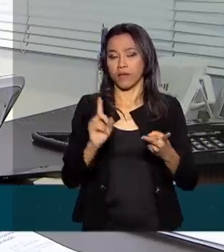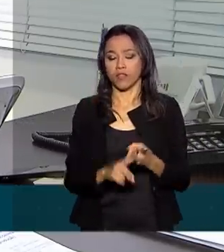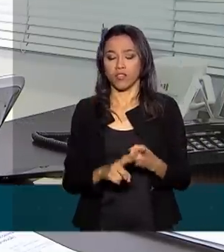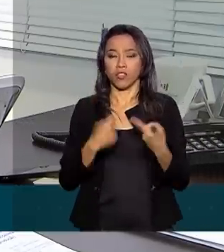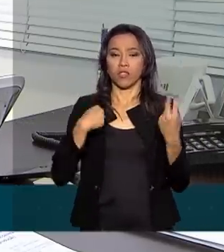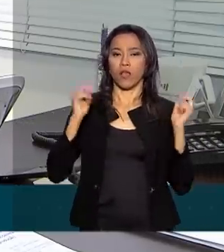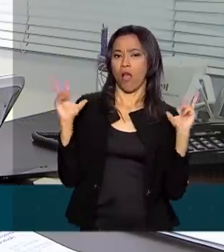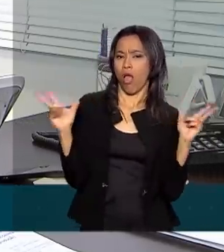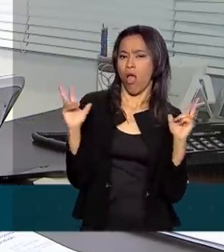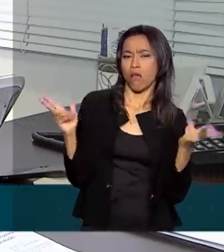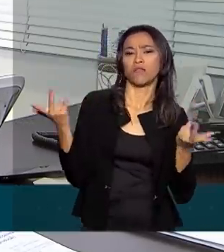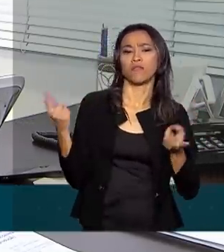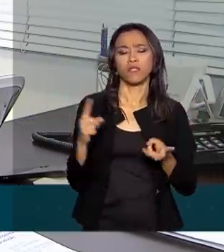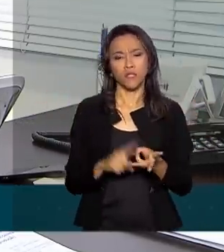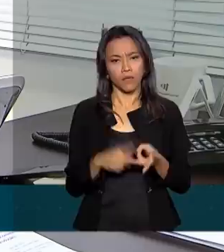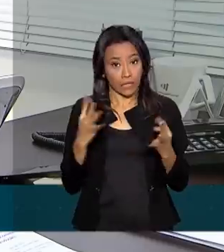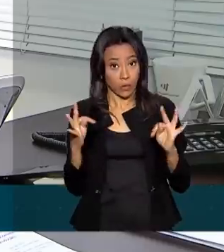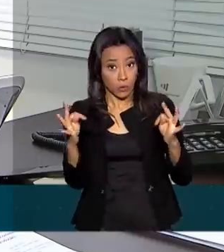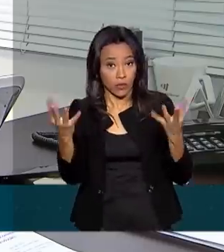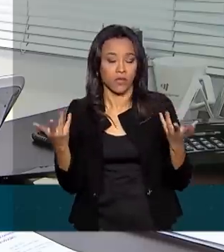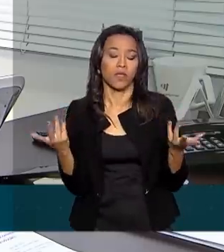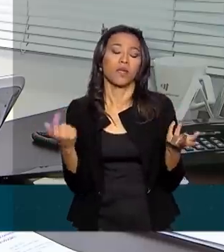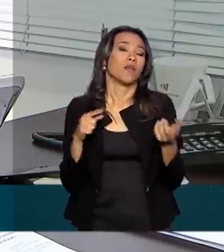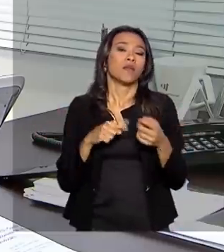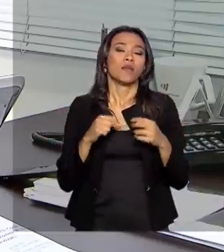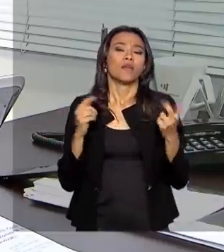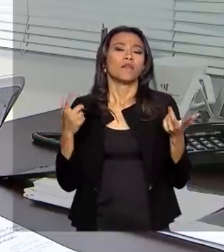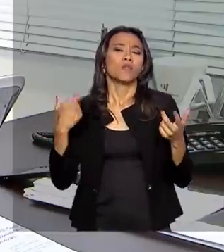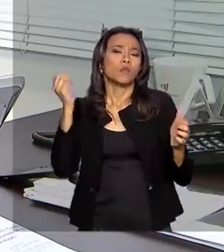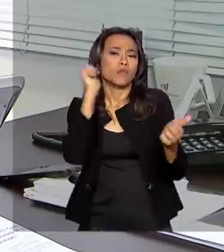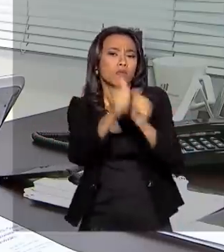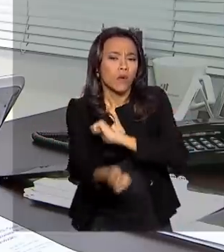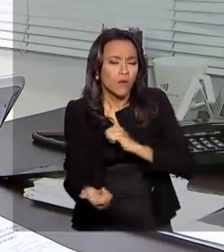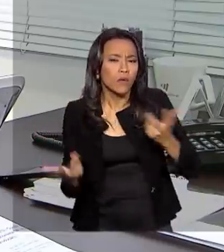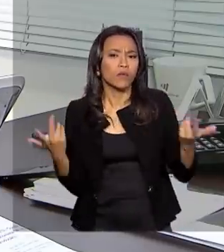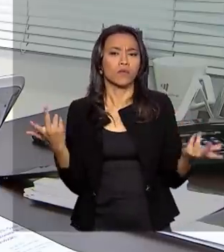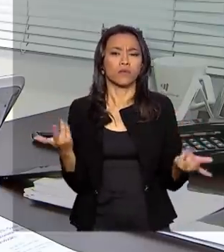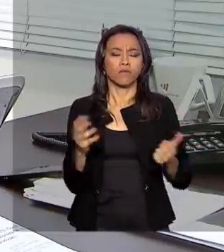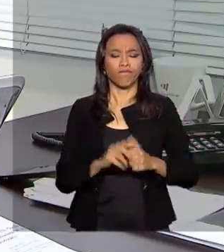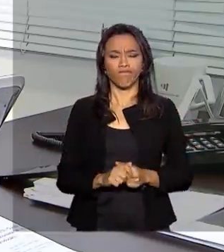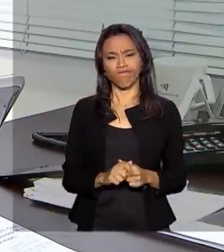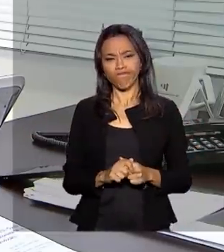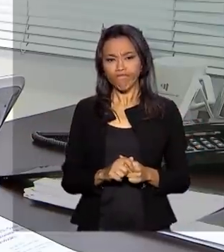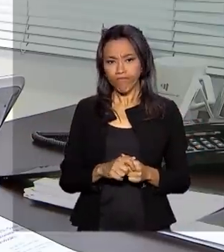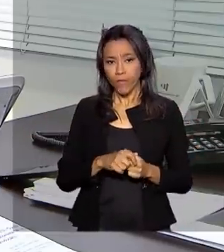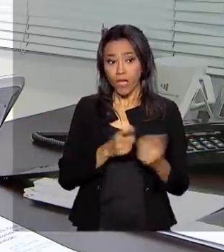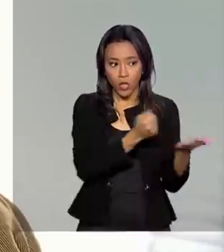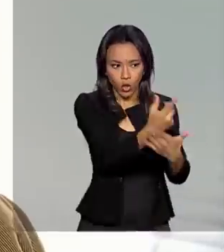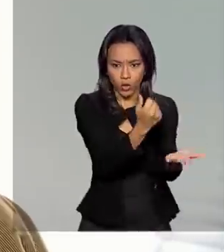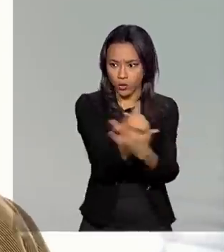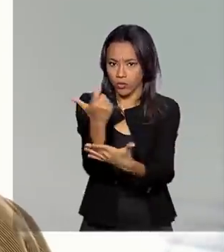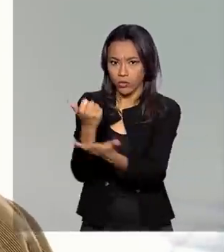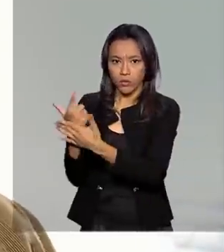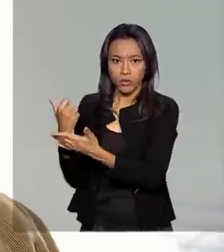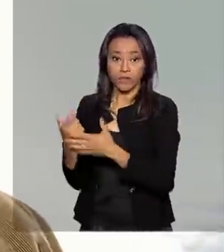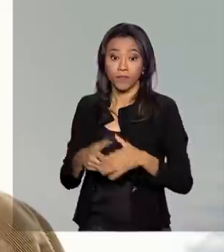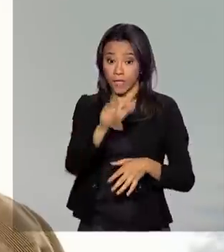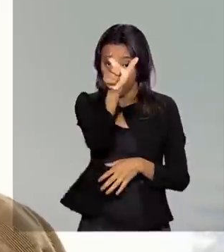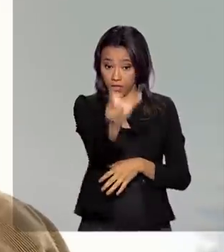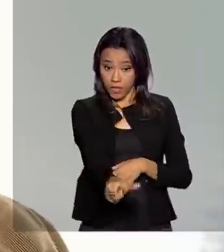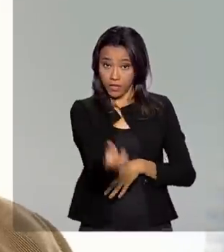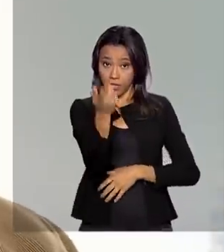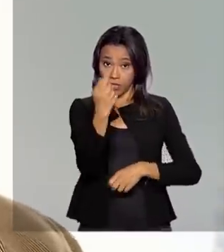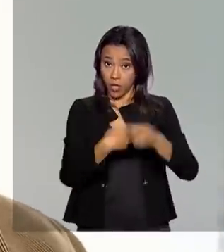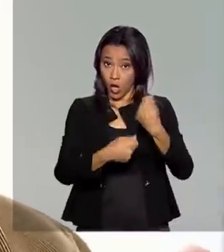na diversão, no entretenimento, no esporte, no consumo. Para o economista,